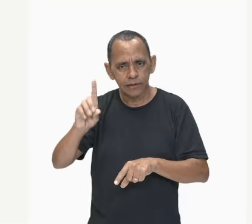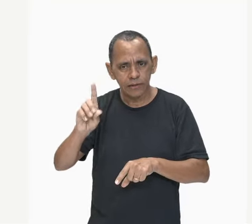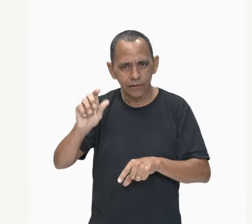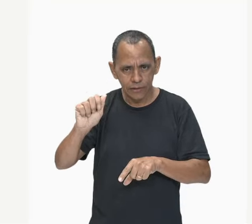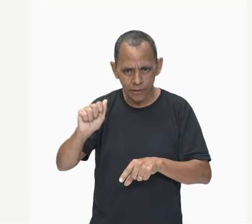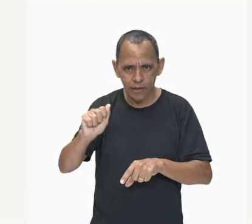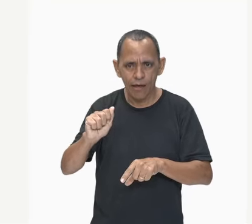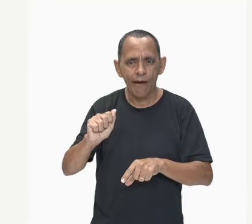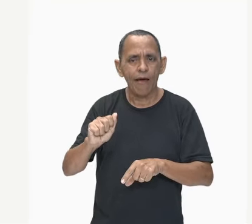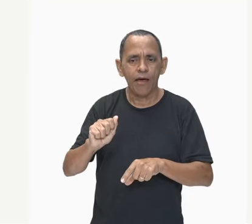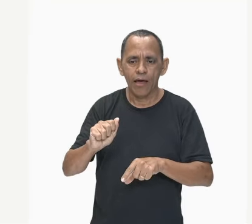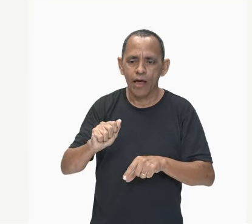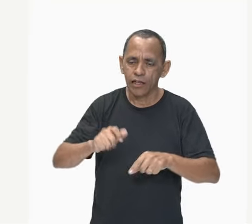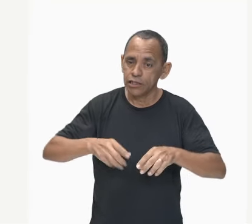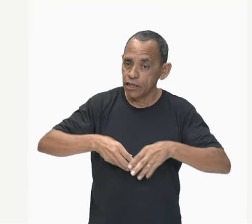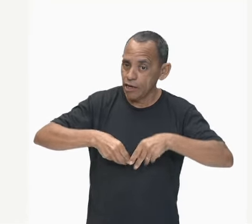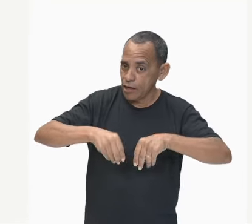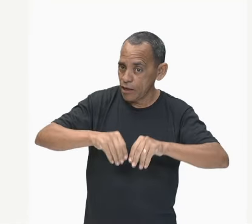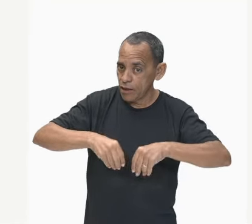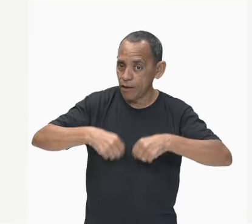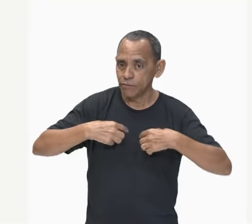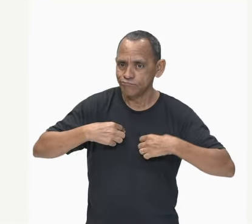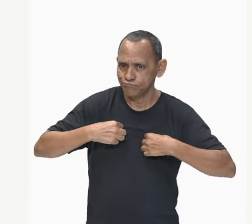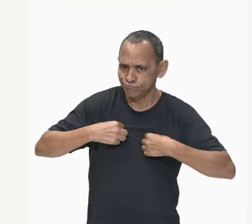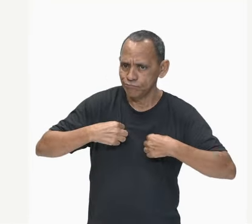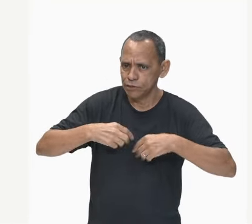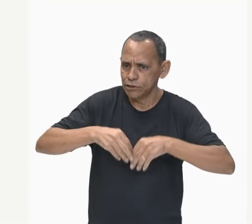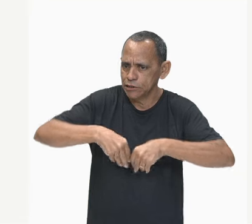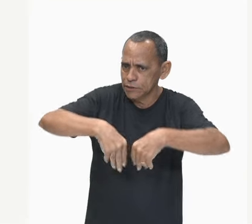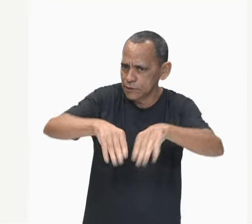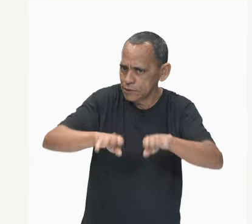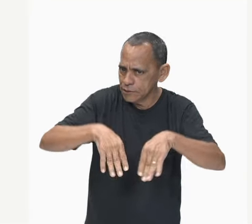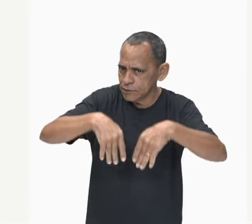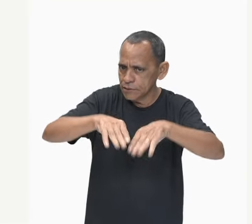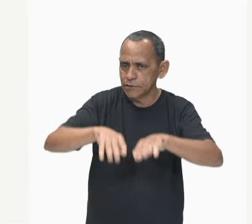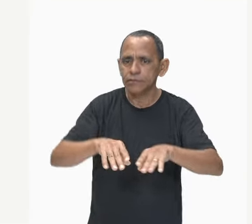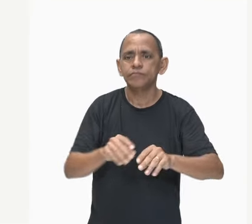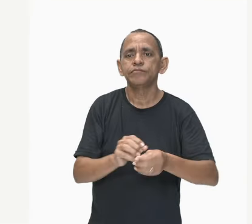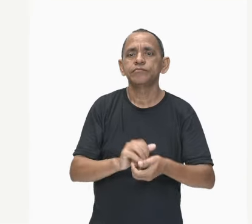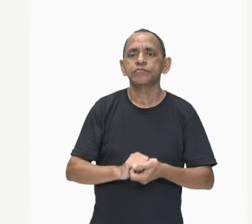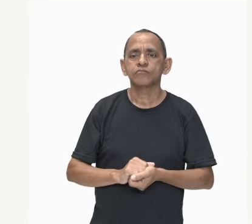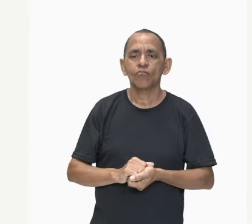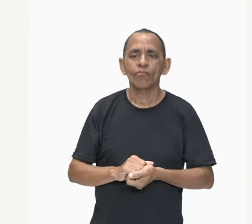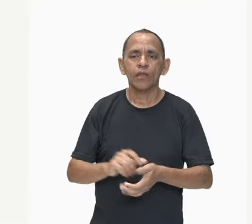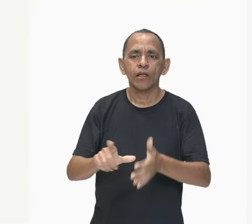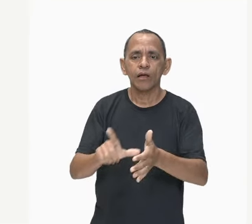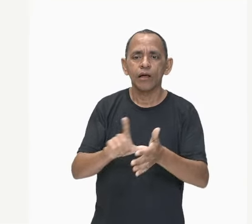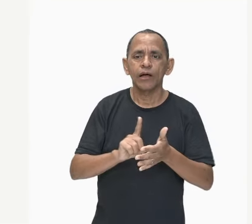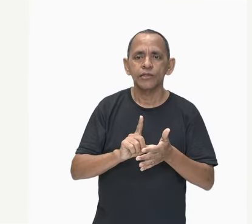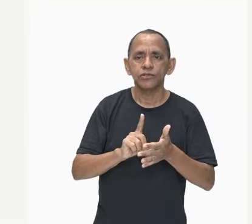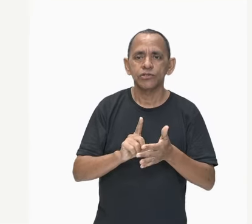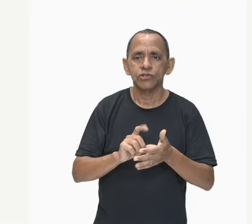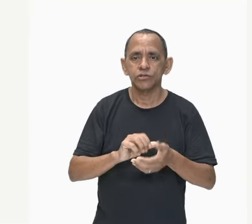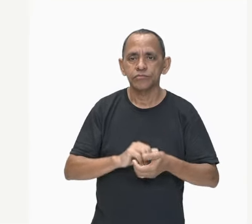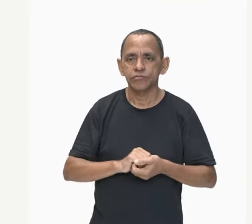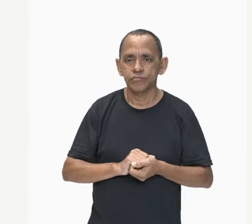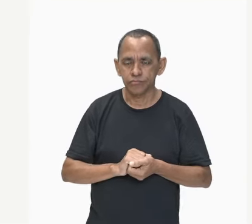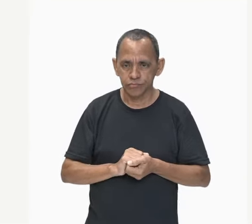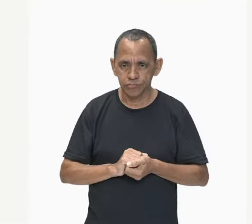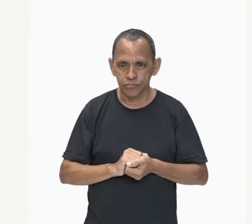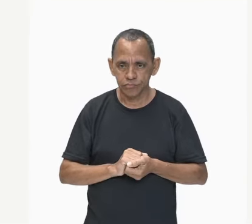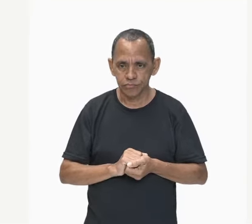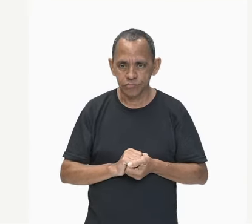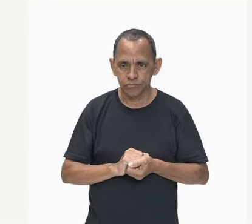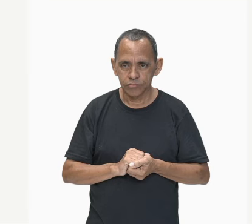são neutros, bastão de vidro e a seda, antes, aí peguei esse bastão